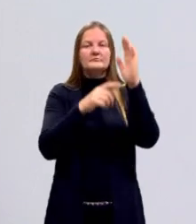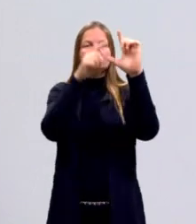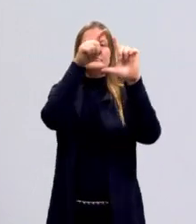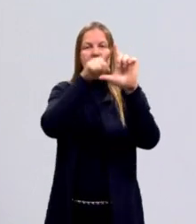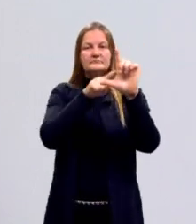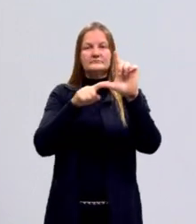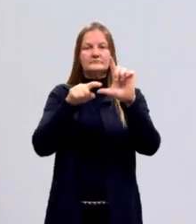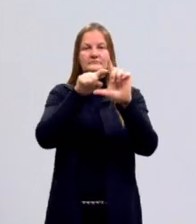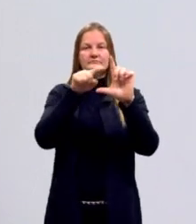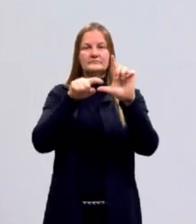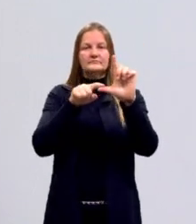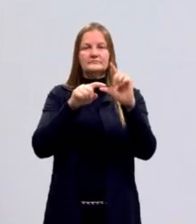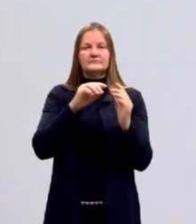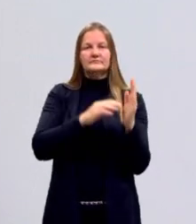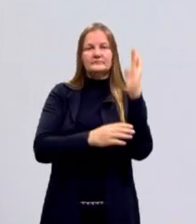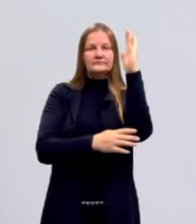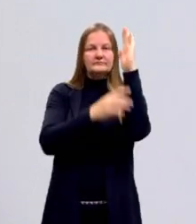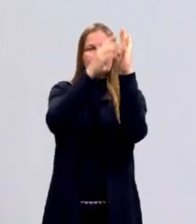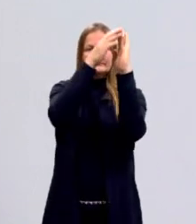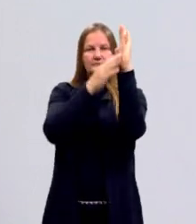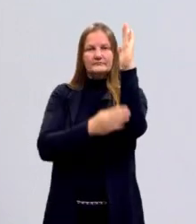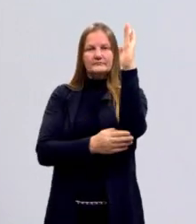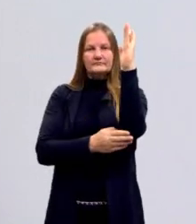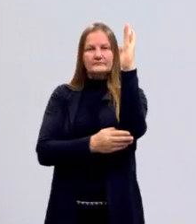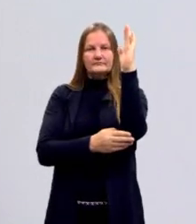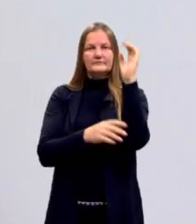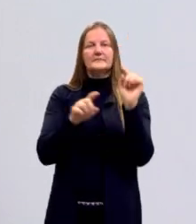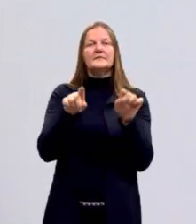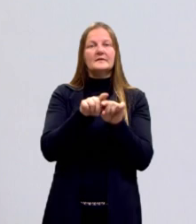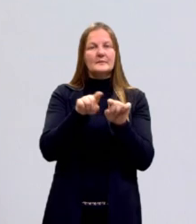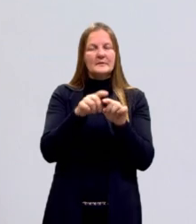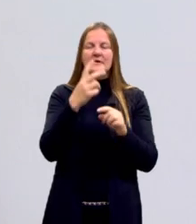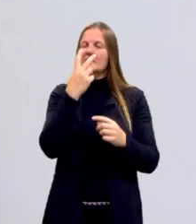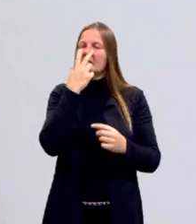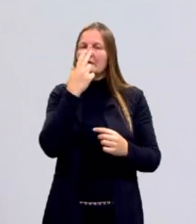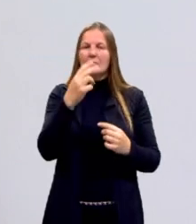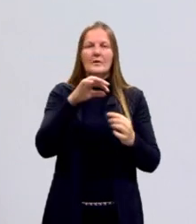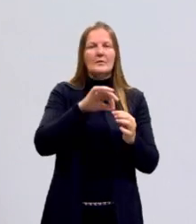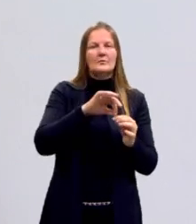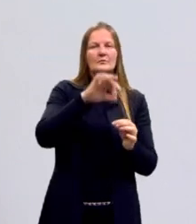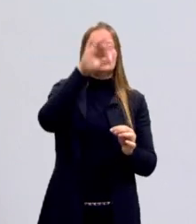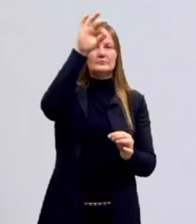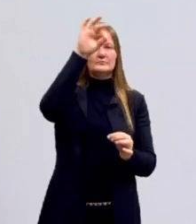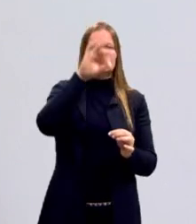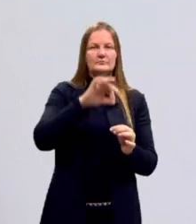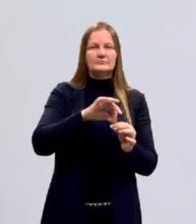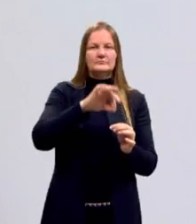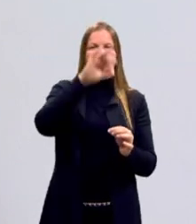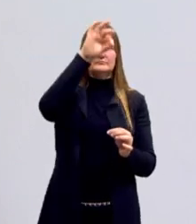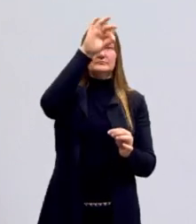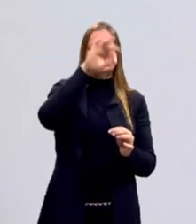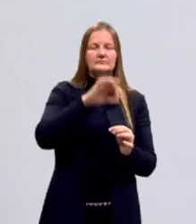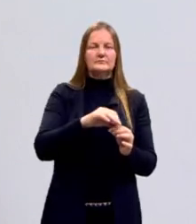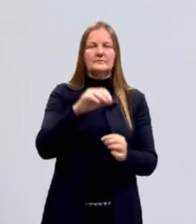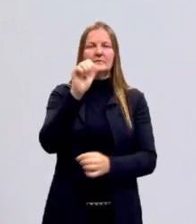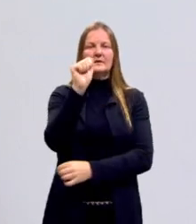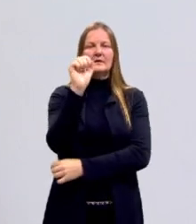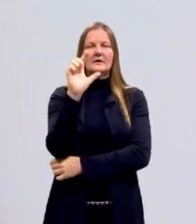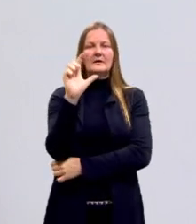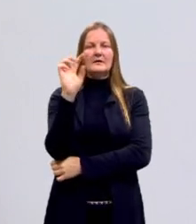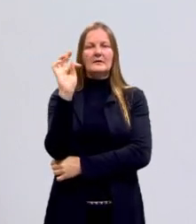então o segmento perpendicular ali, um dos lados que formam 90, é chamado de altura.